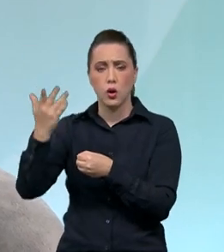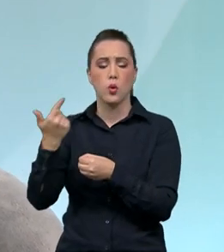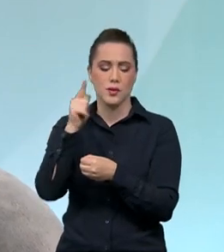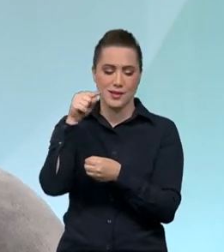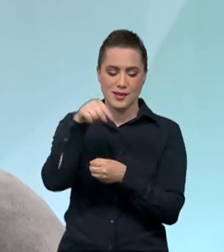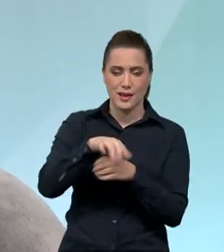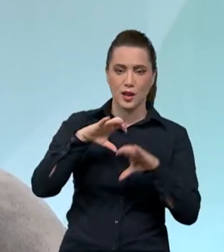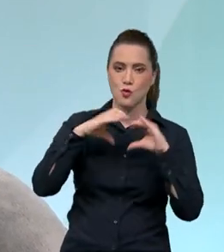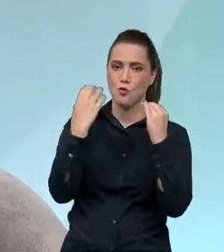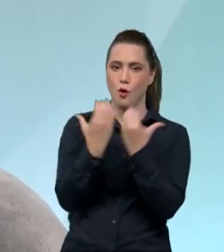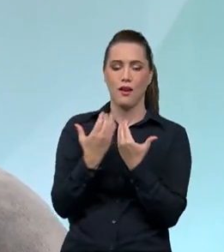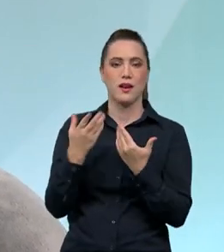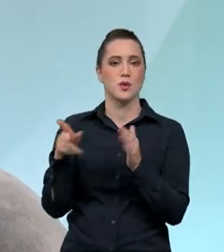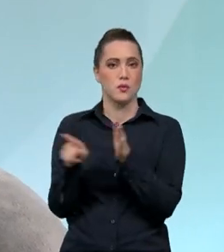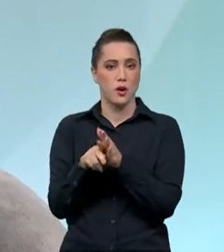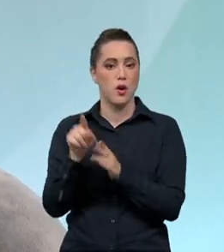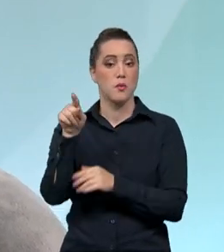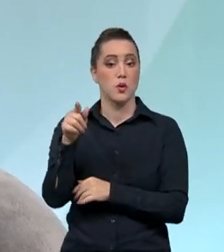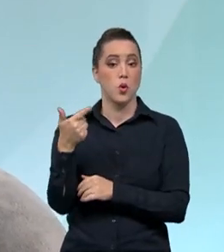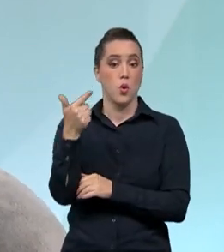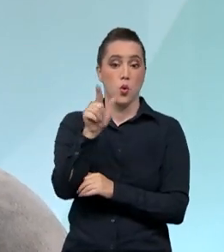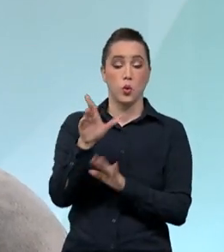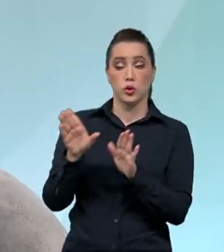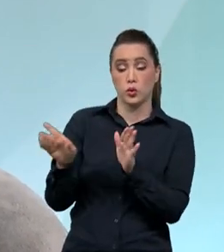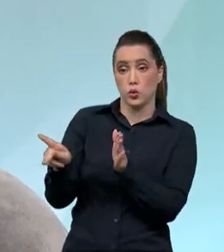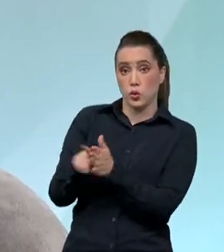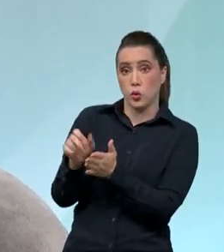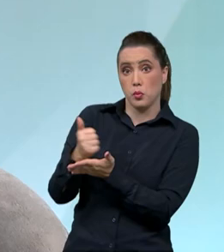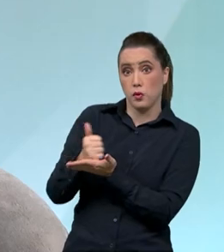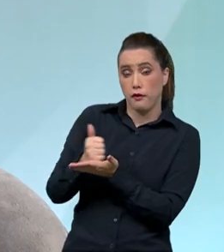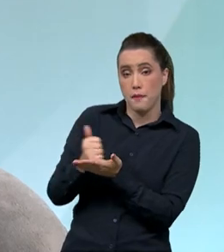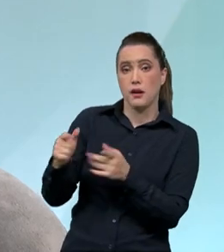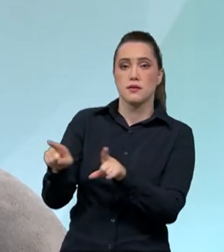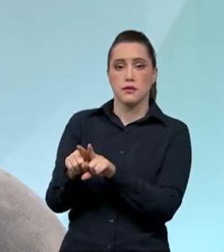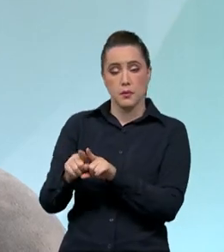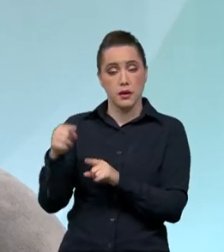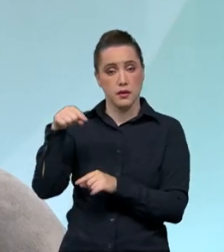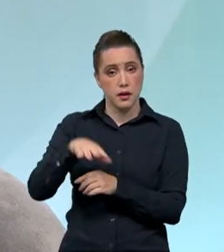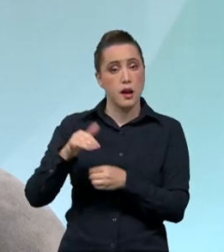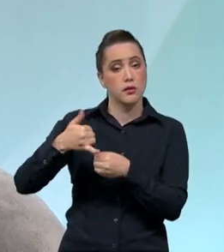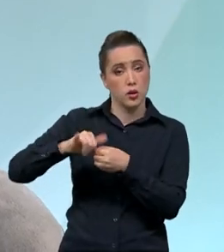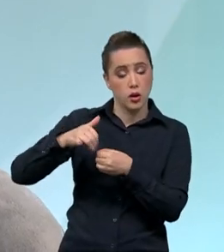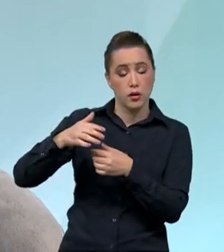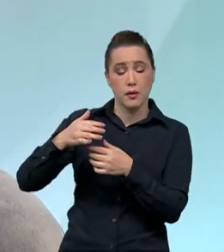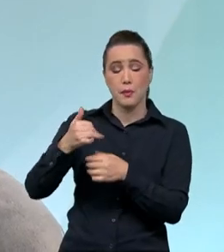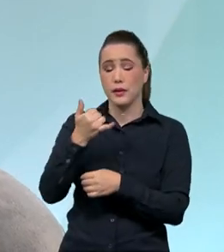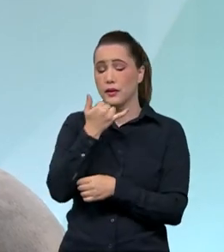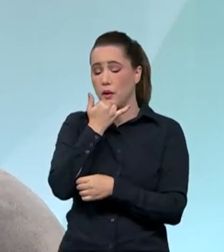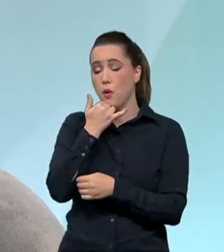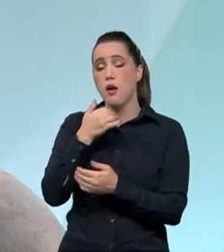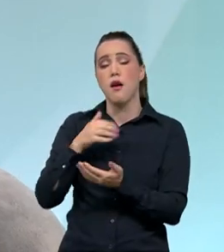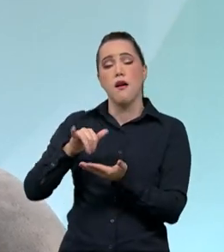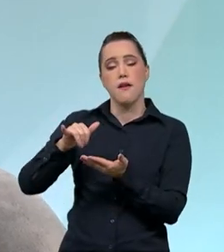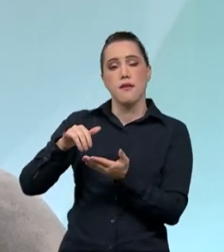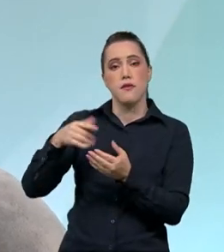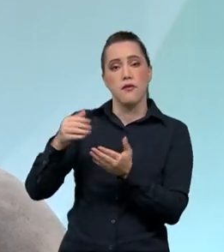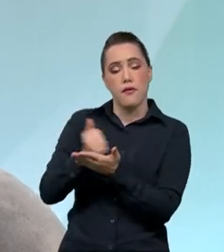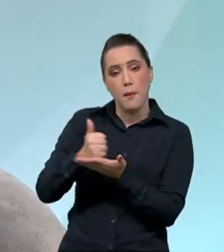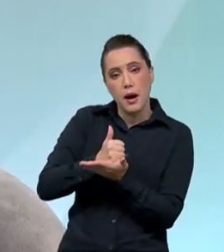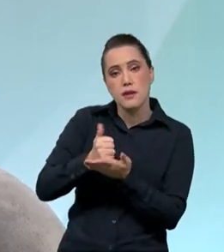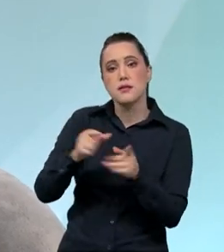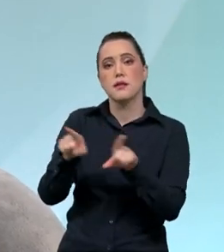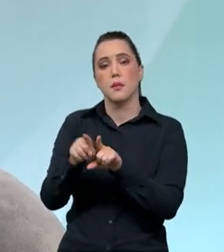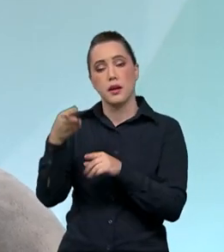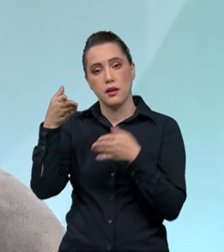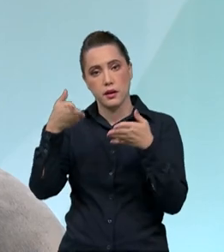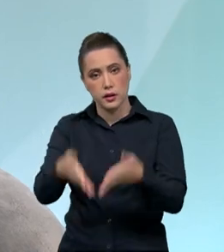o seu congresso internacional latino-americano. Então, assim, a gente tem investido nesse segmento porque ele